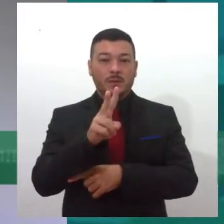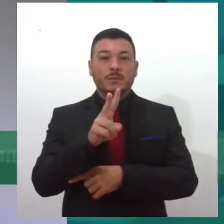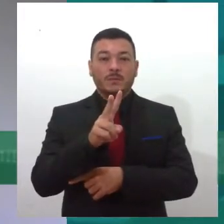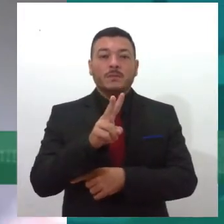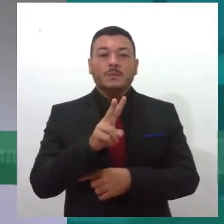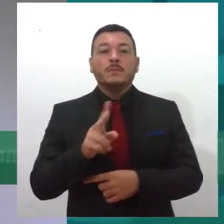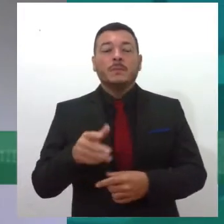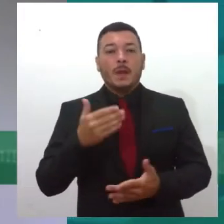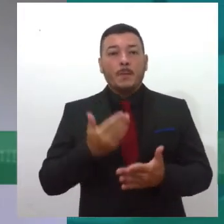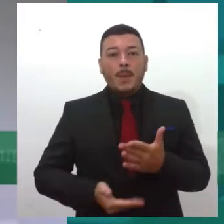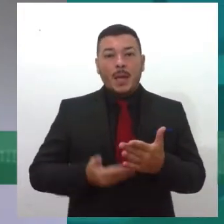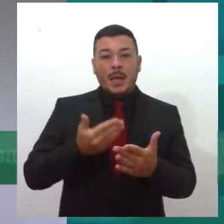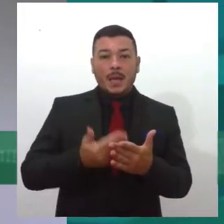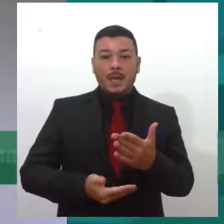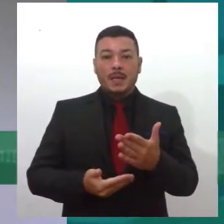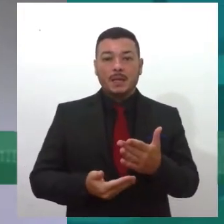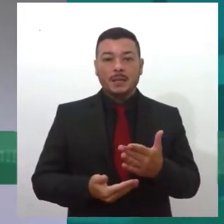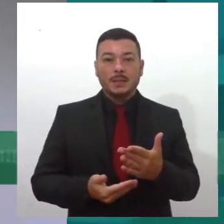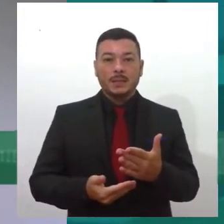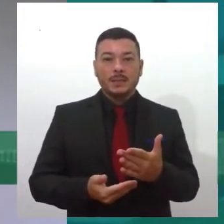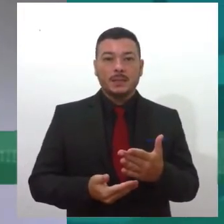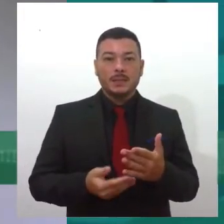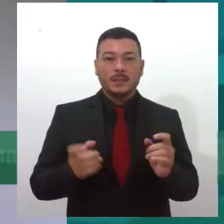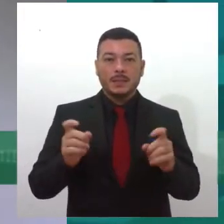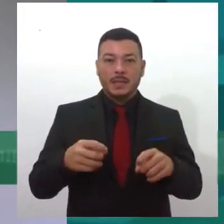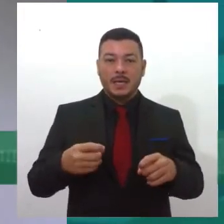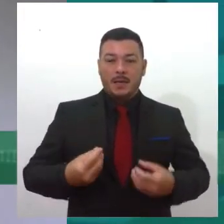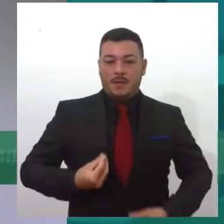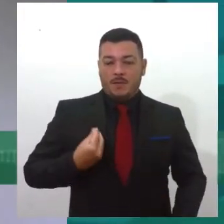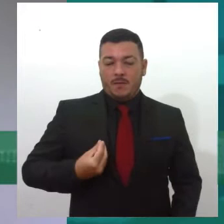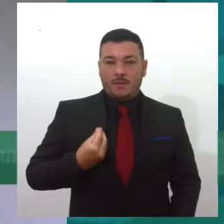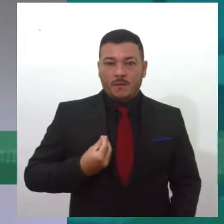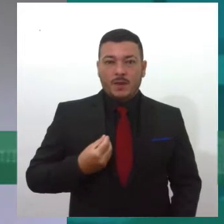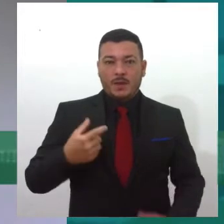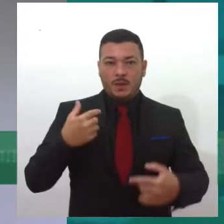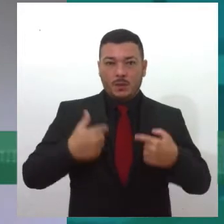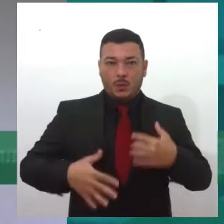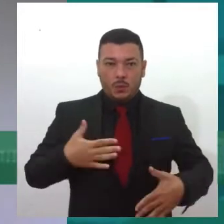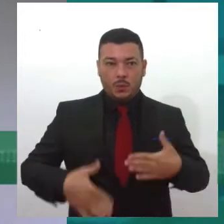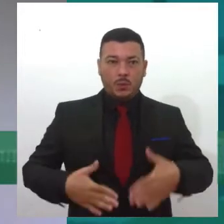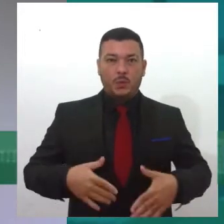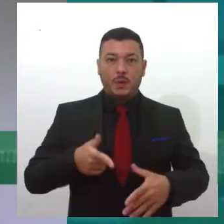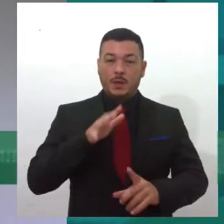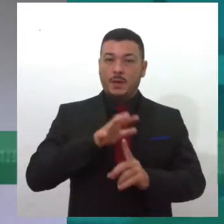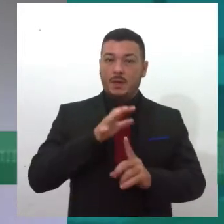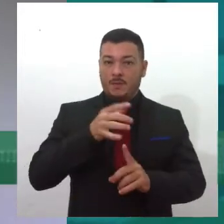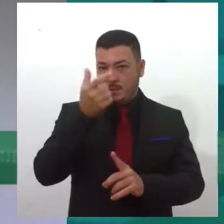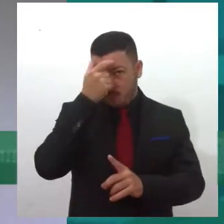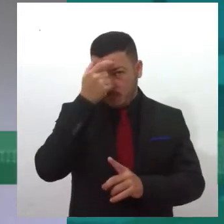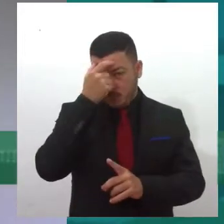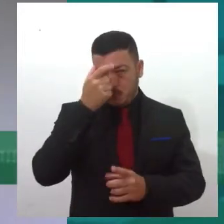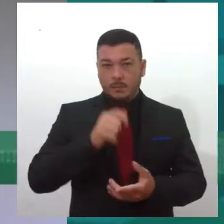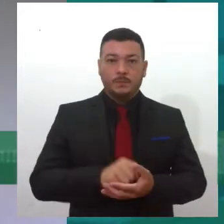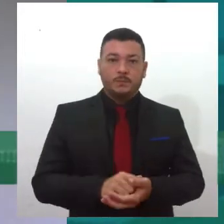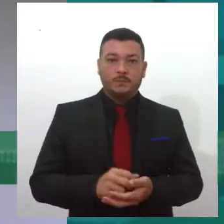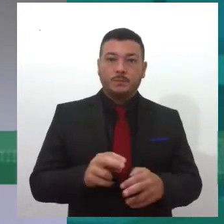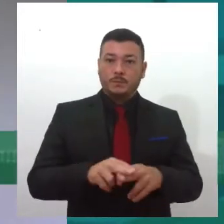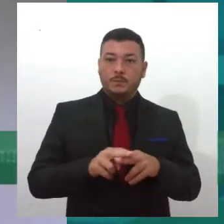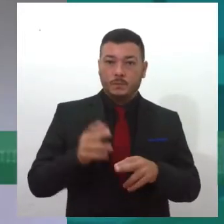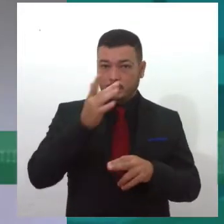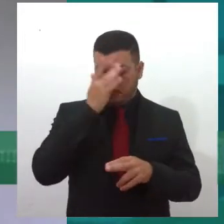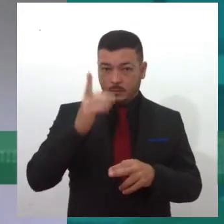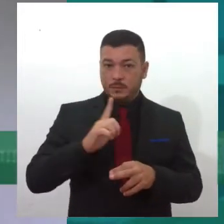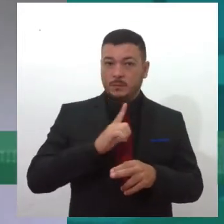ela vai perdendo a capacidade física, né, muitas vezes isso impacta no psicológico, né, Então, ou seja, a pessoa vem num